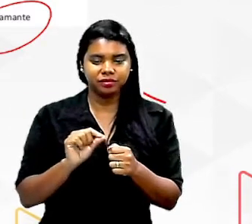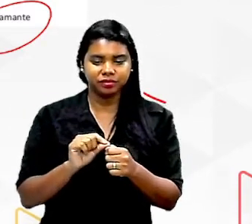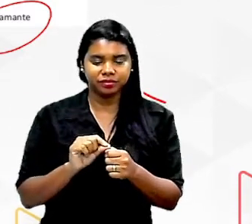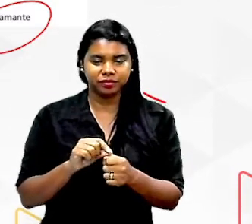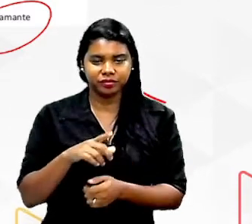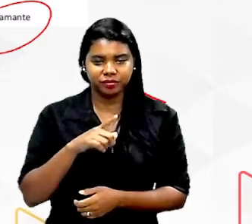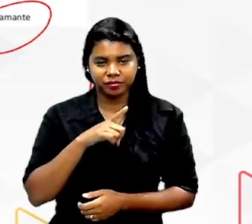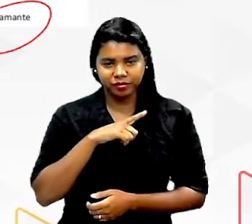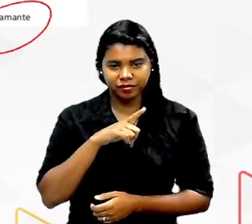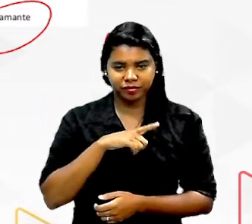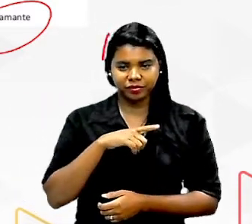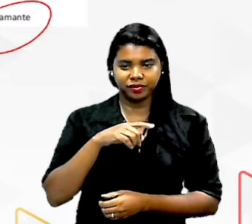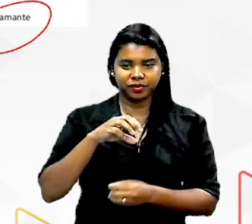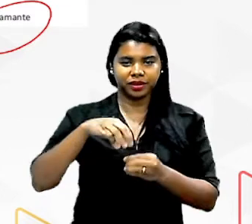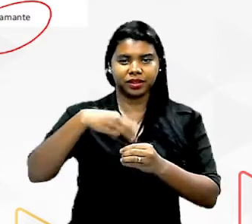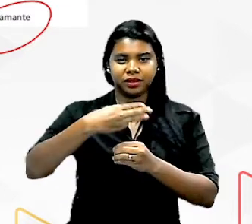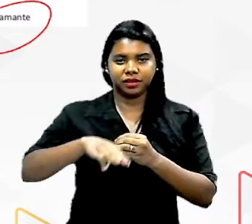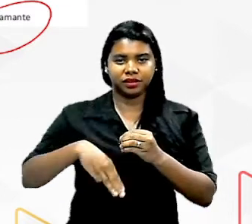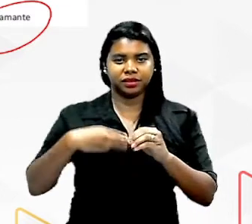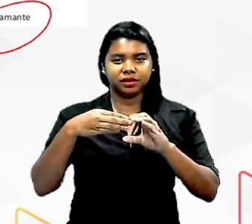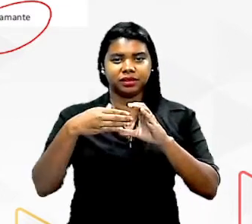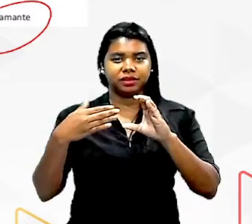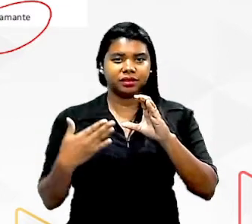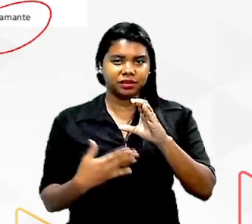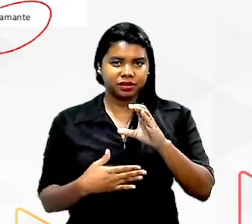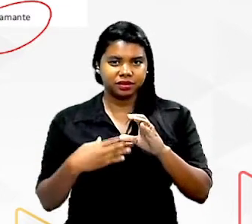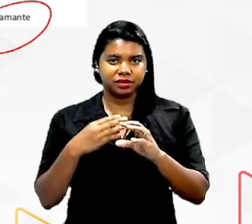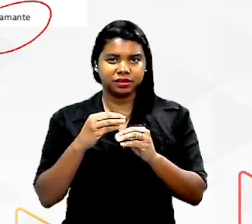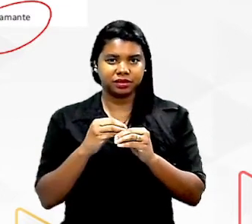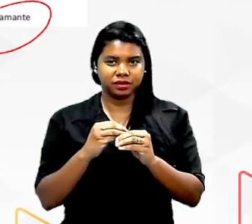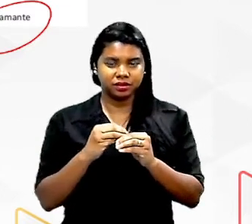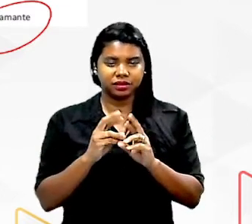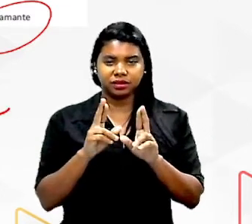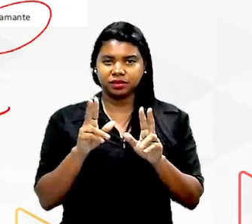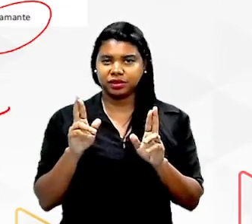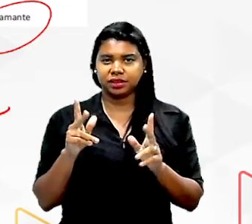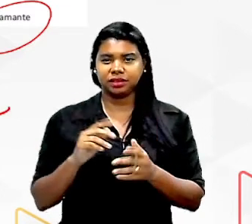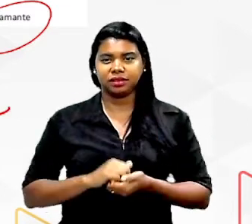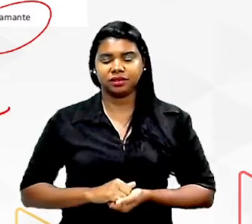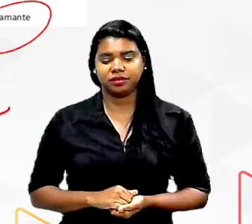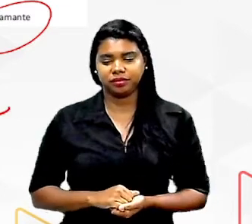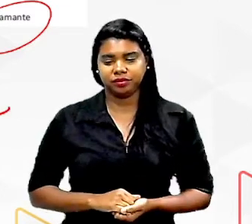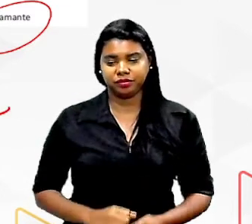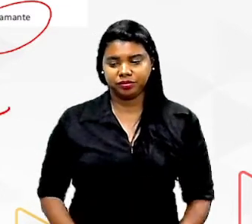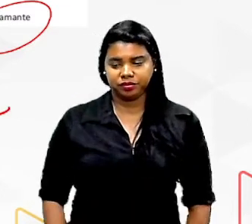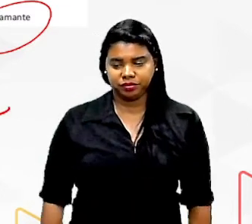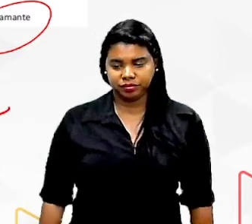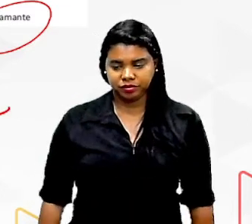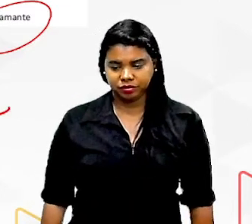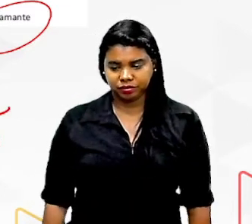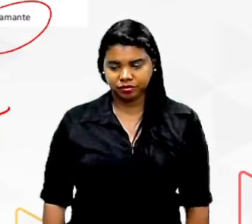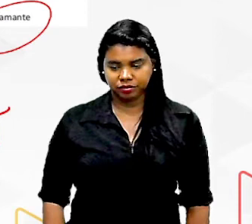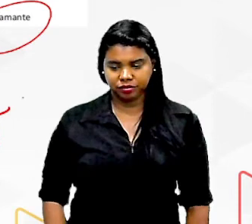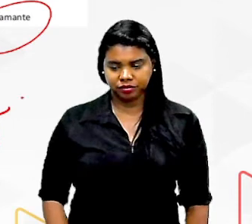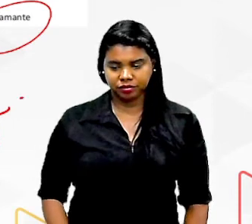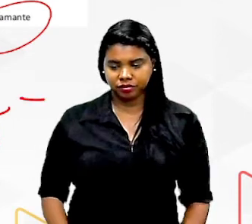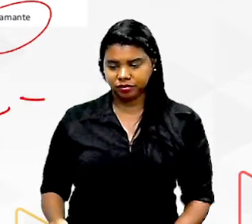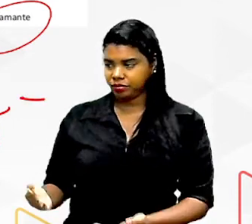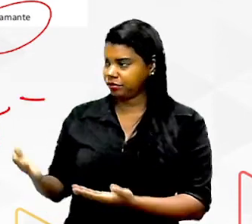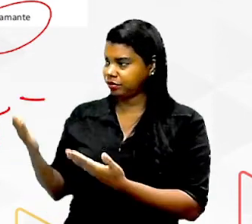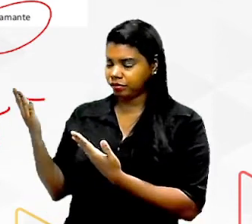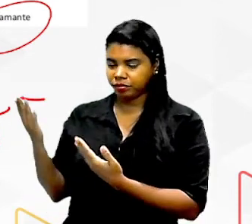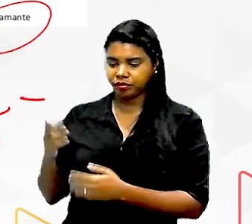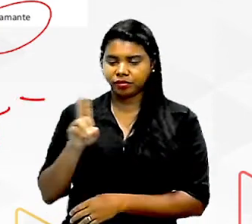moléculas com características diferentes então os elementos aí são